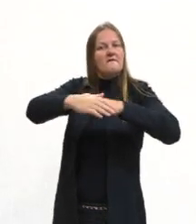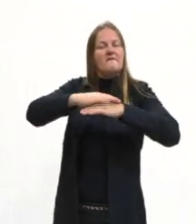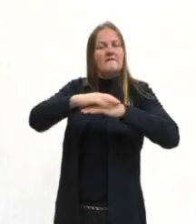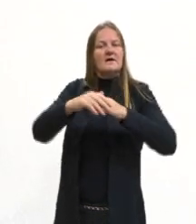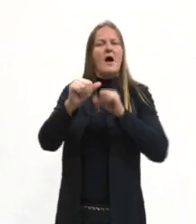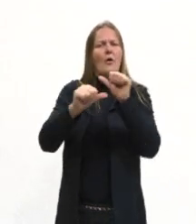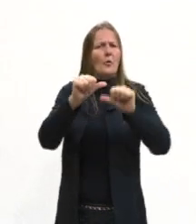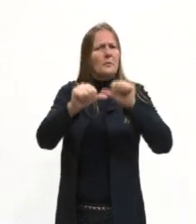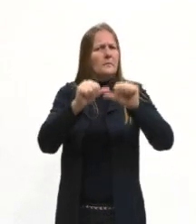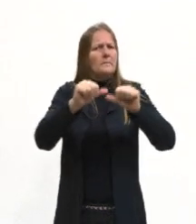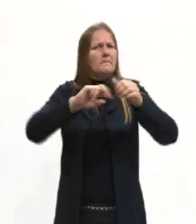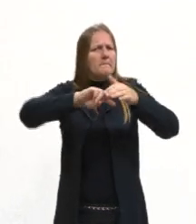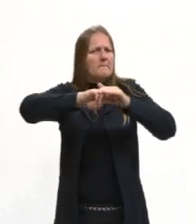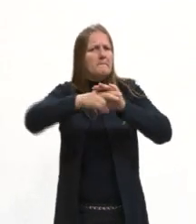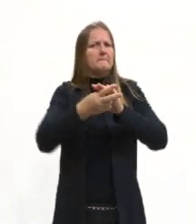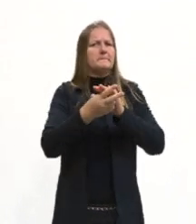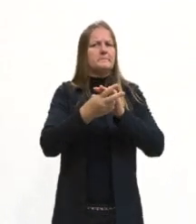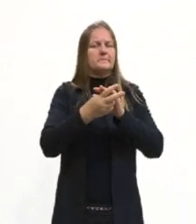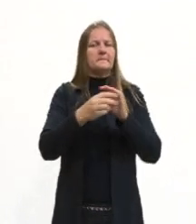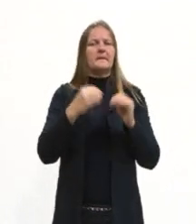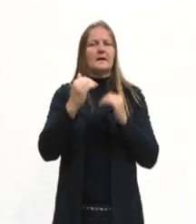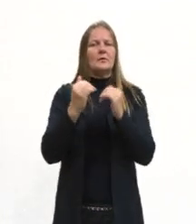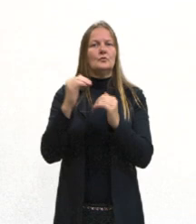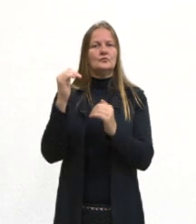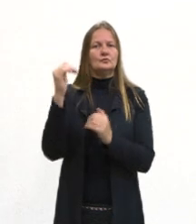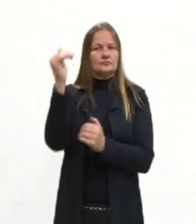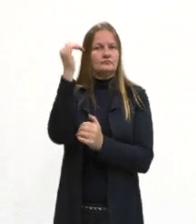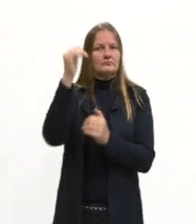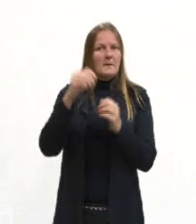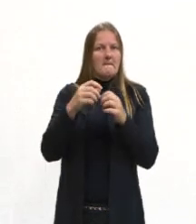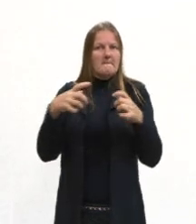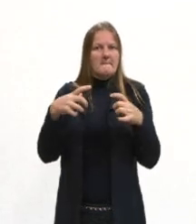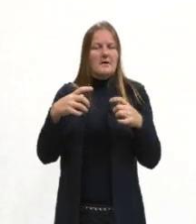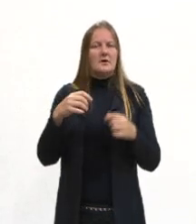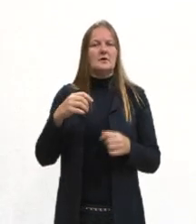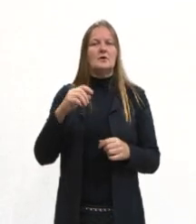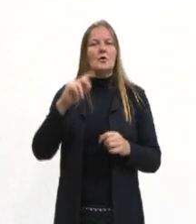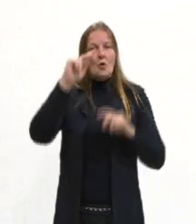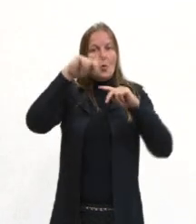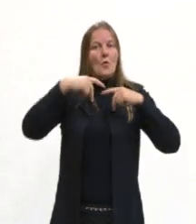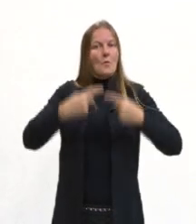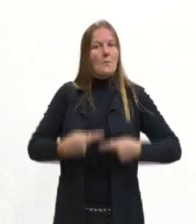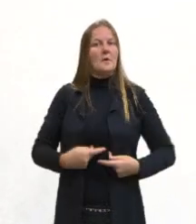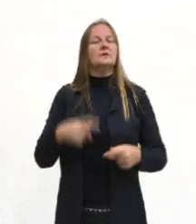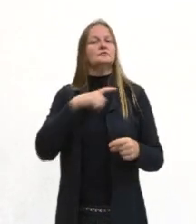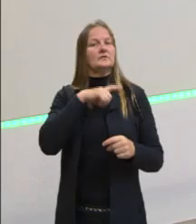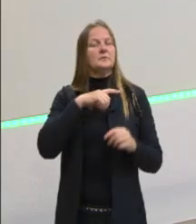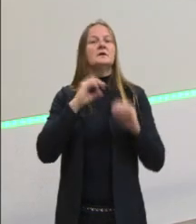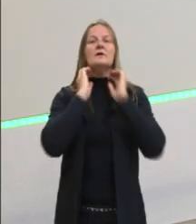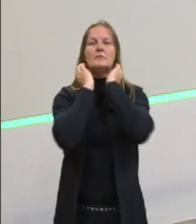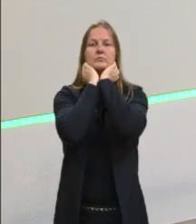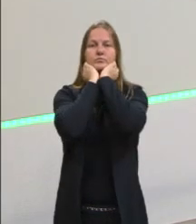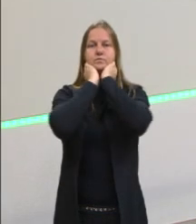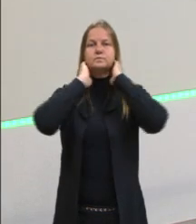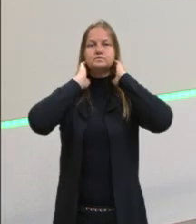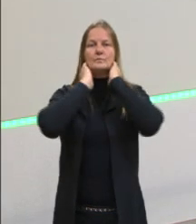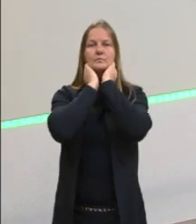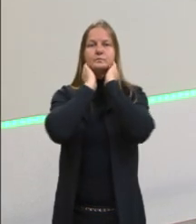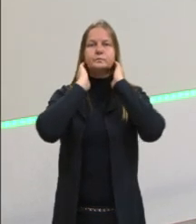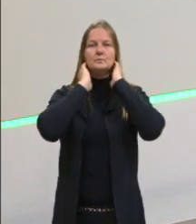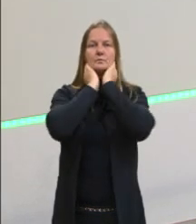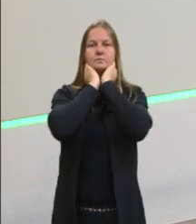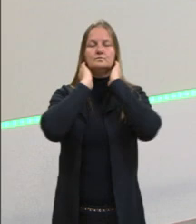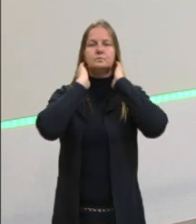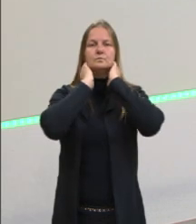que na fase adulta ainda alguns indivíduos, inclusive humanos, eles têm ainda essa fenda farigiana.